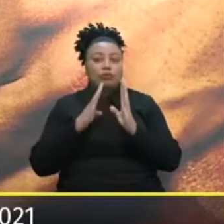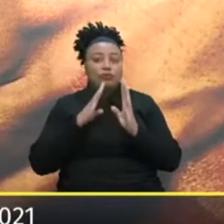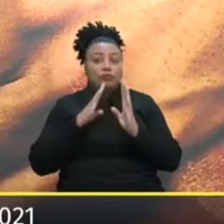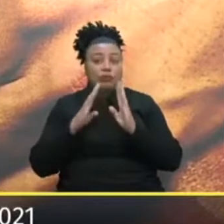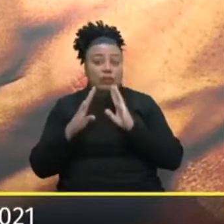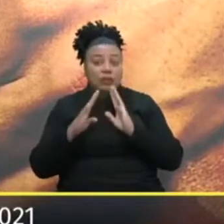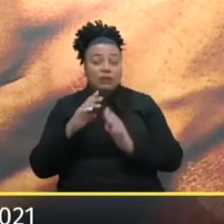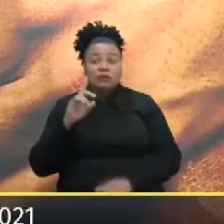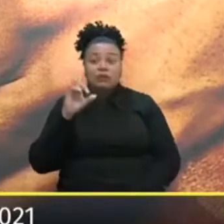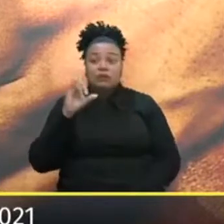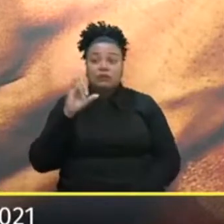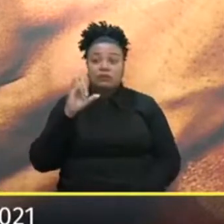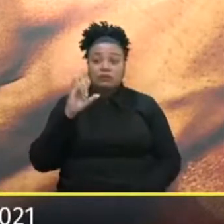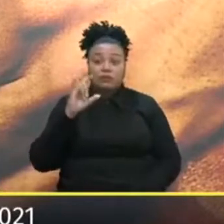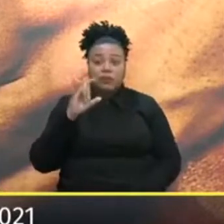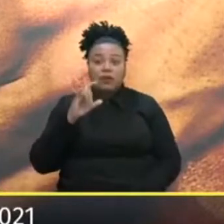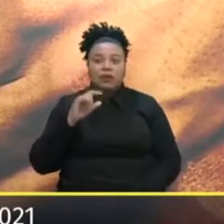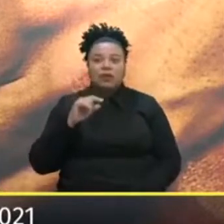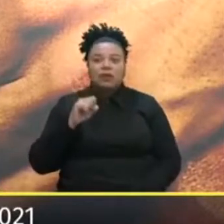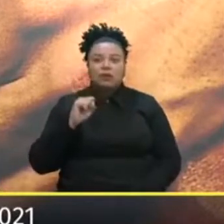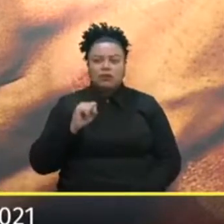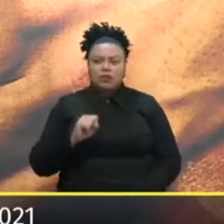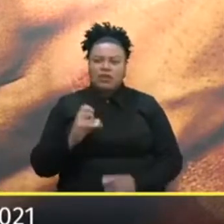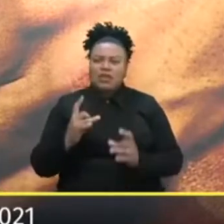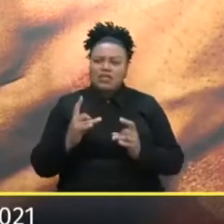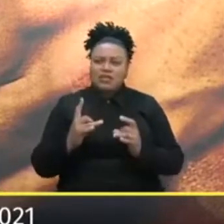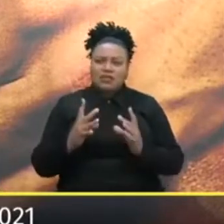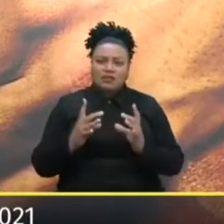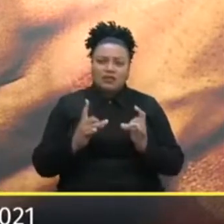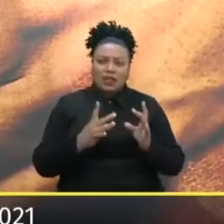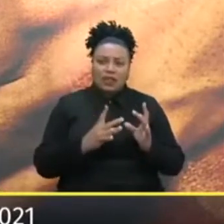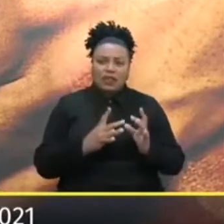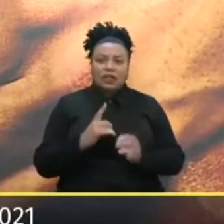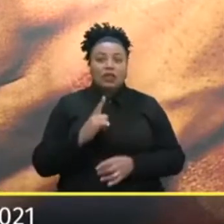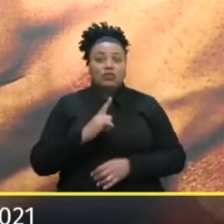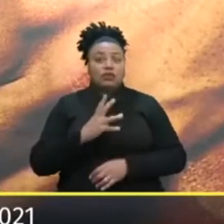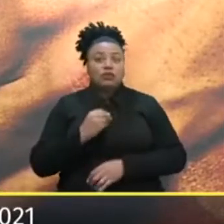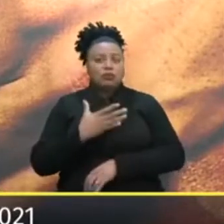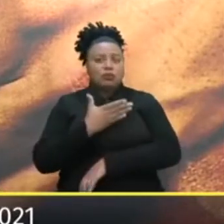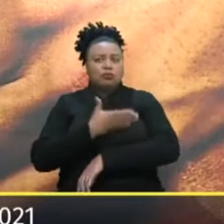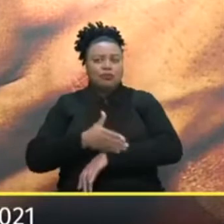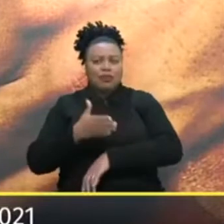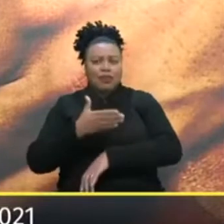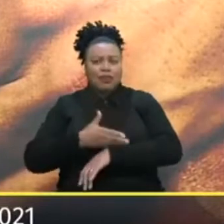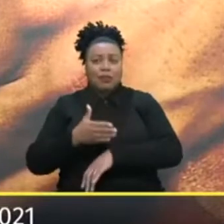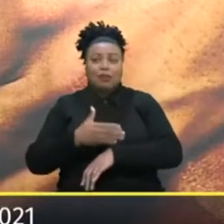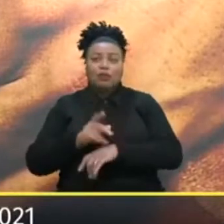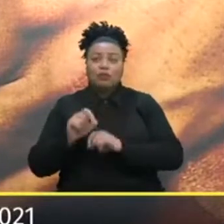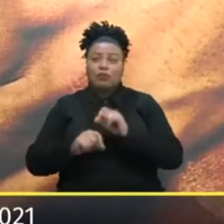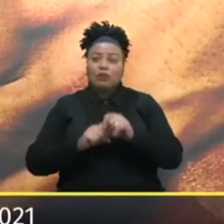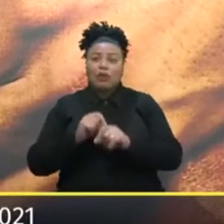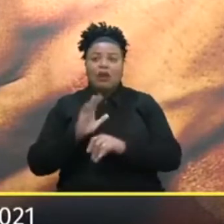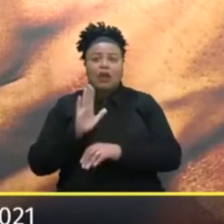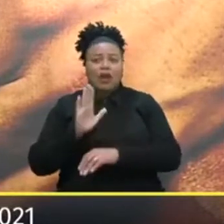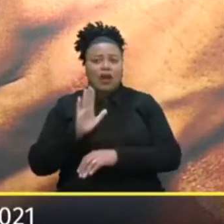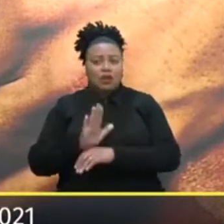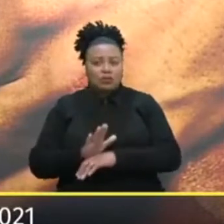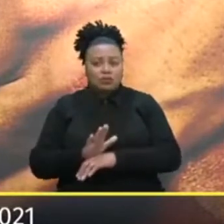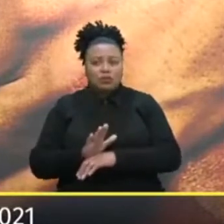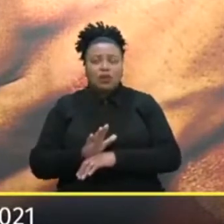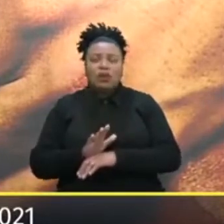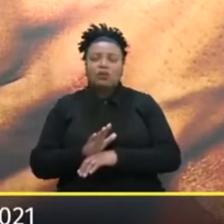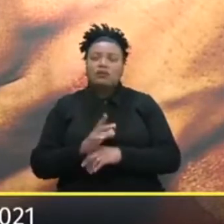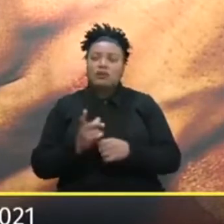Enfim Para o e-commerce Que ele pudesse vender A gente fez muitos Treinamentos Que pudessem Favorecer Que ele pudesse